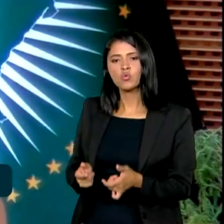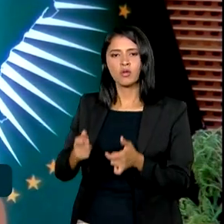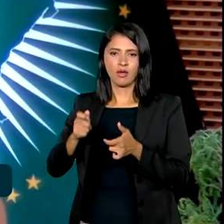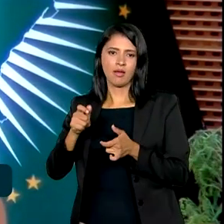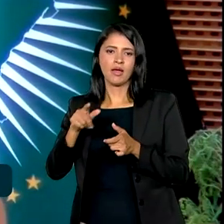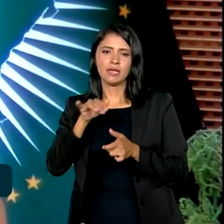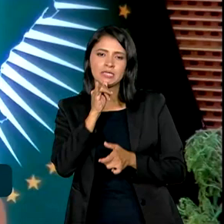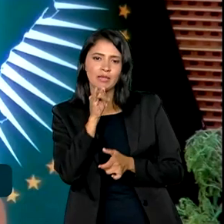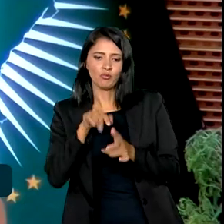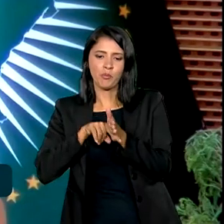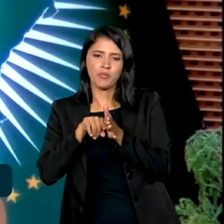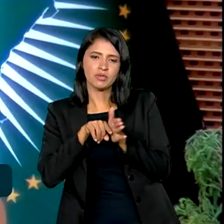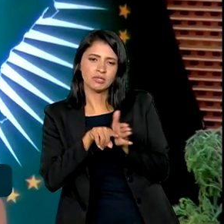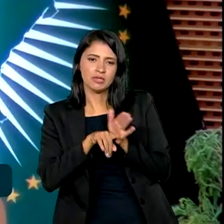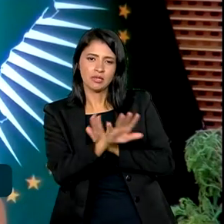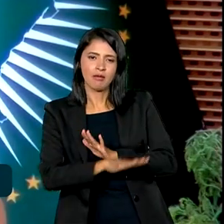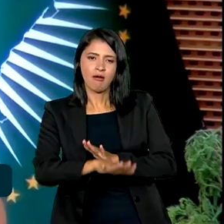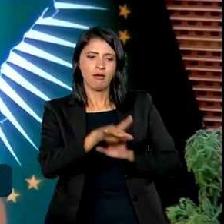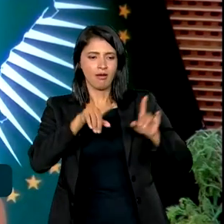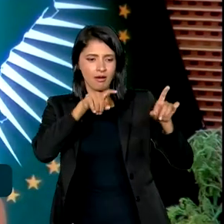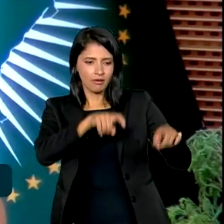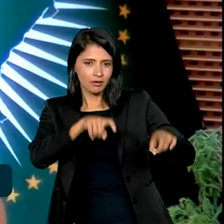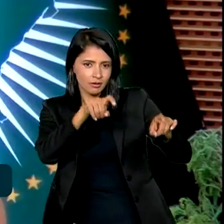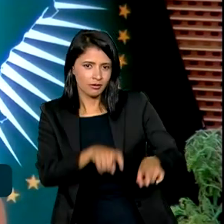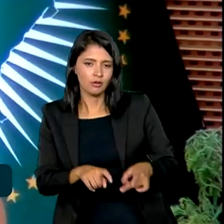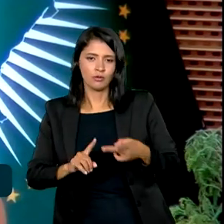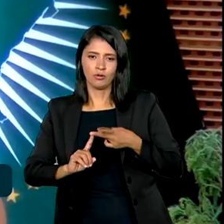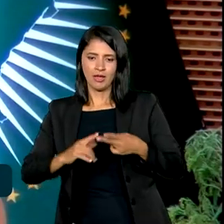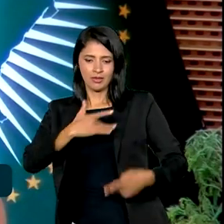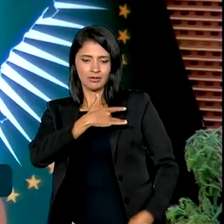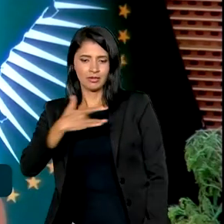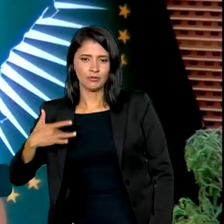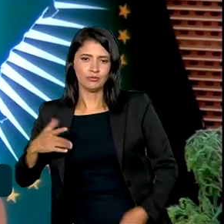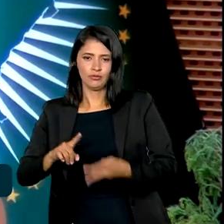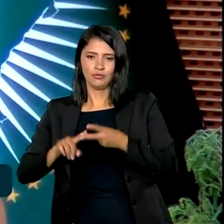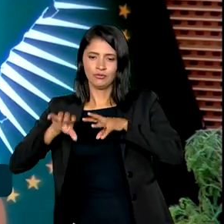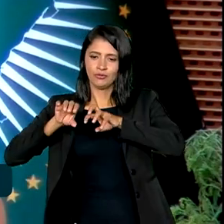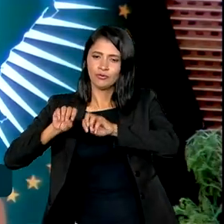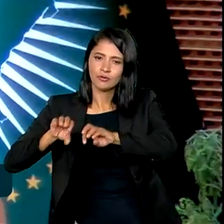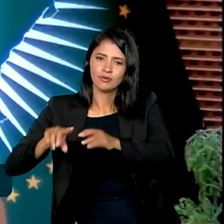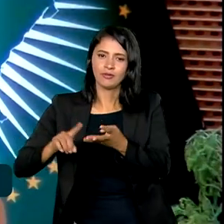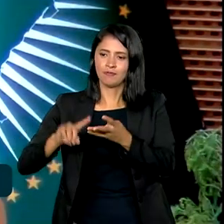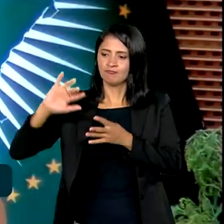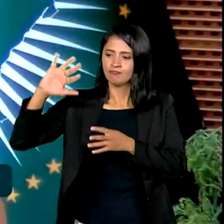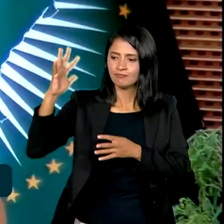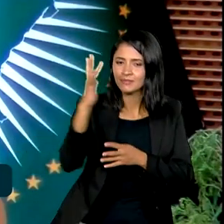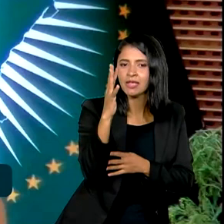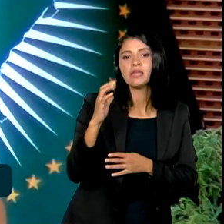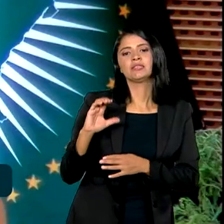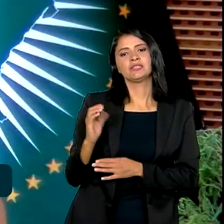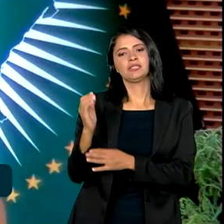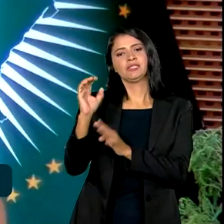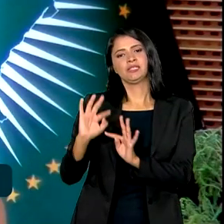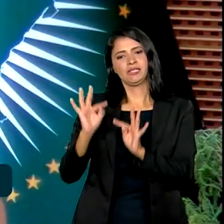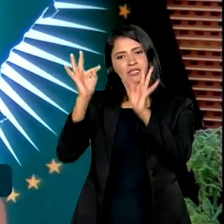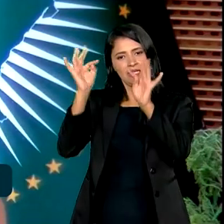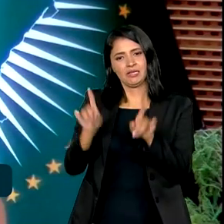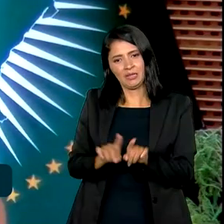pesquisa agrícola, saúde, educação, meio ambiente e ciência e tecnologia.